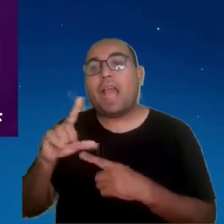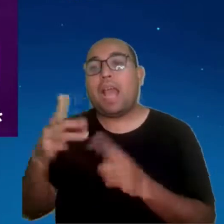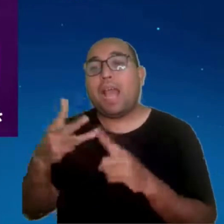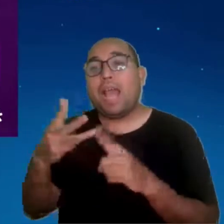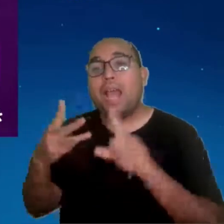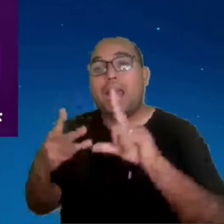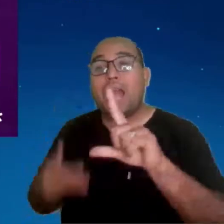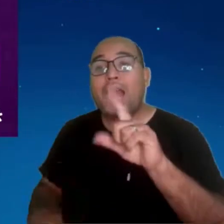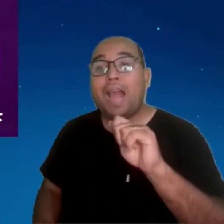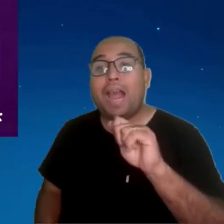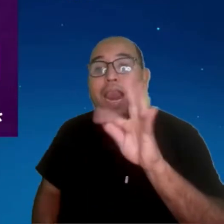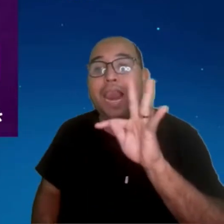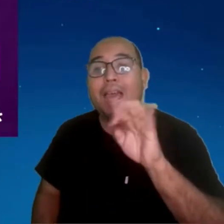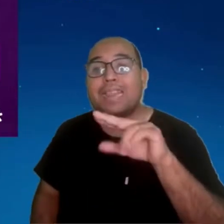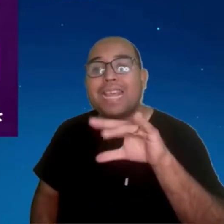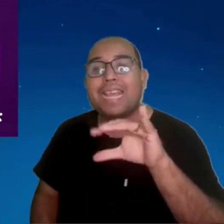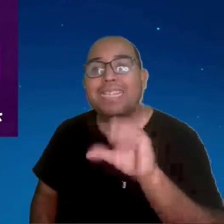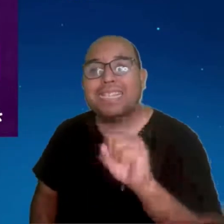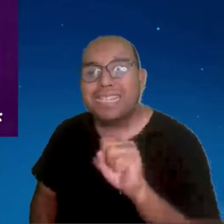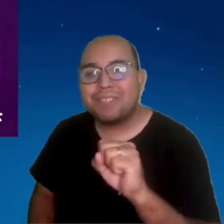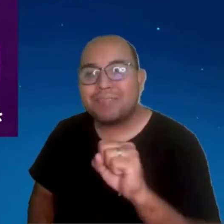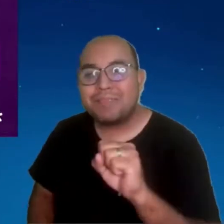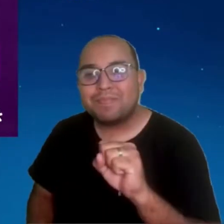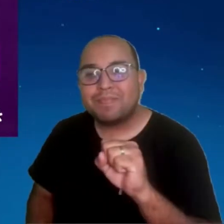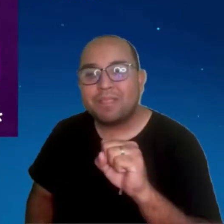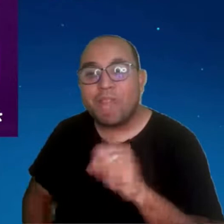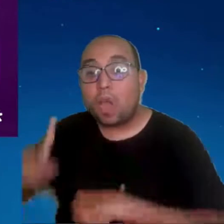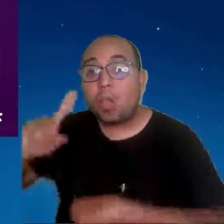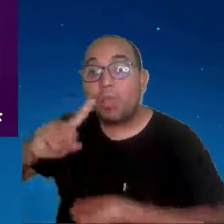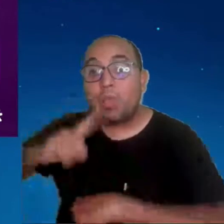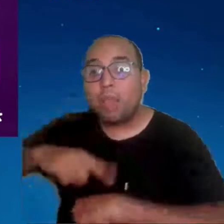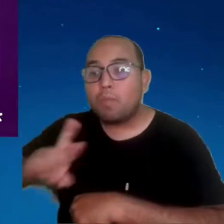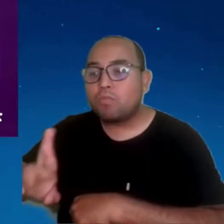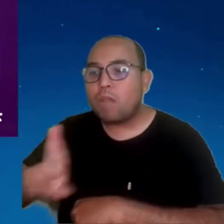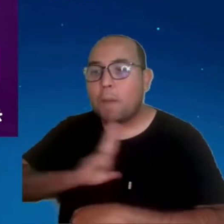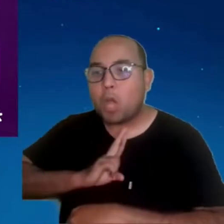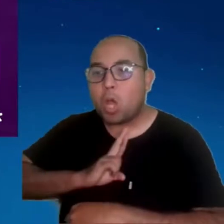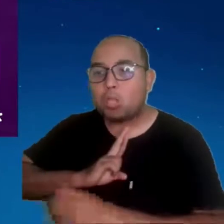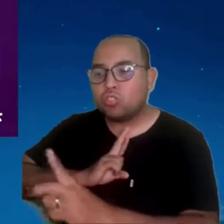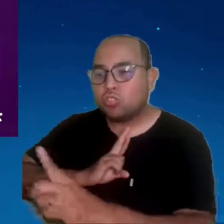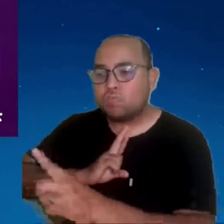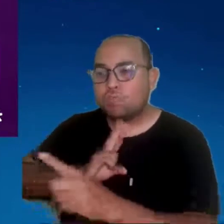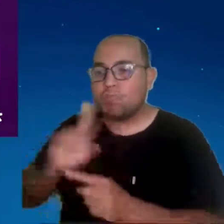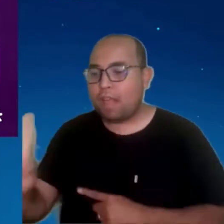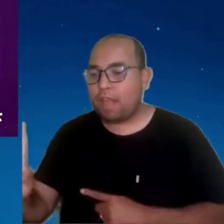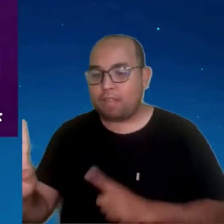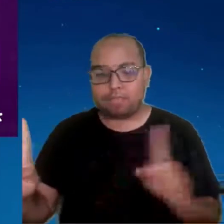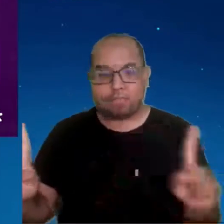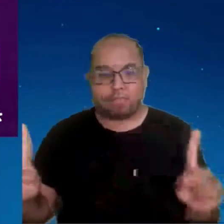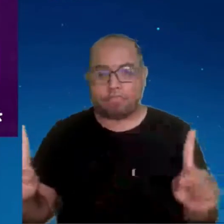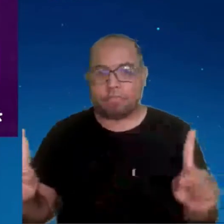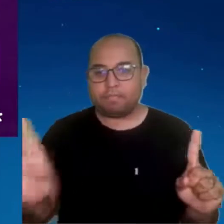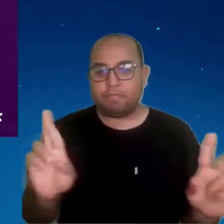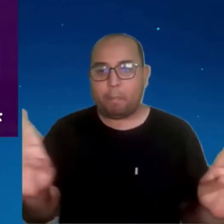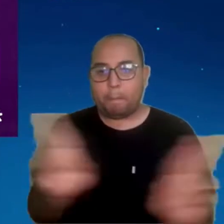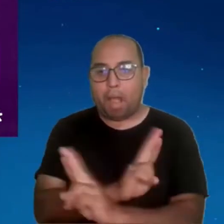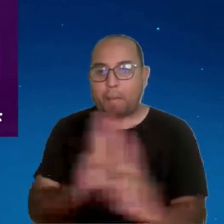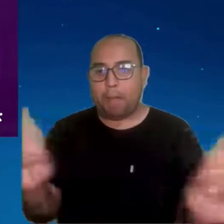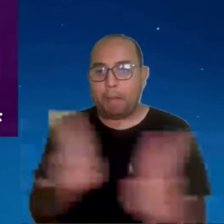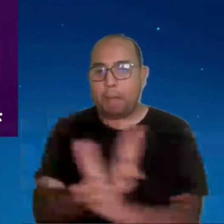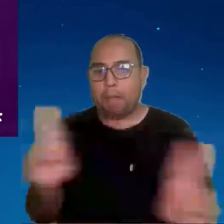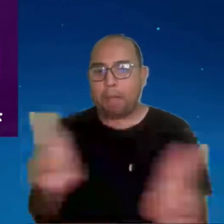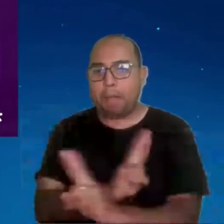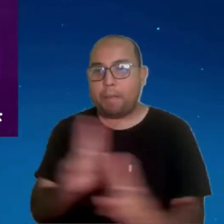latência? É a piscada. É o tempo de resposta entre dois pontos, entre o ponto A e o ponto B. A latência no 4G é 10